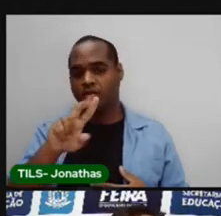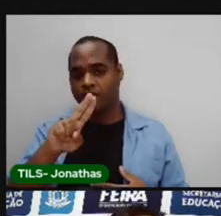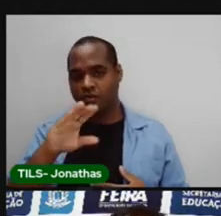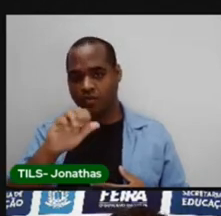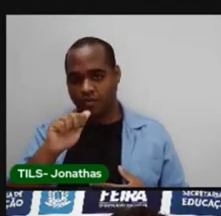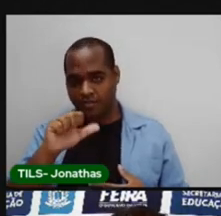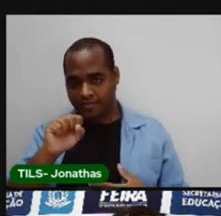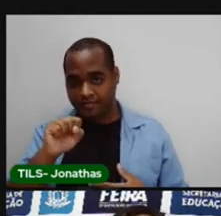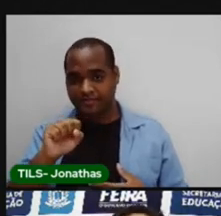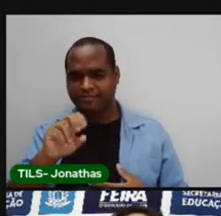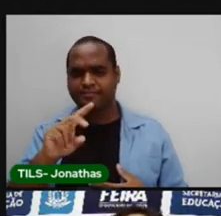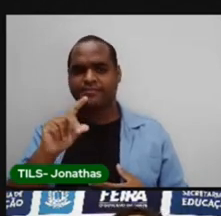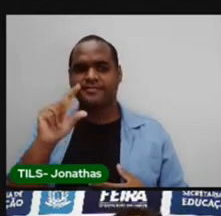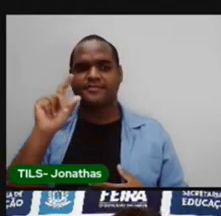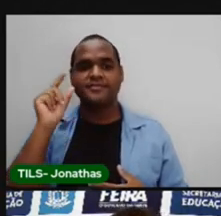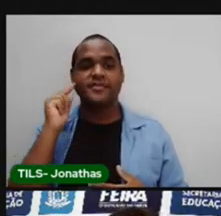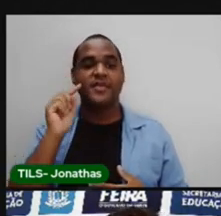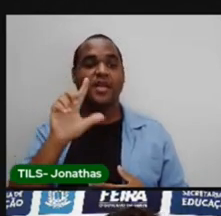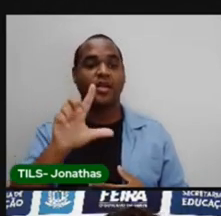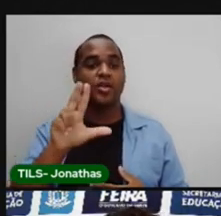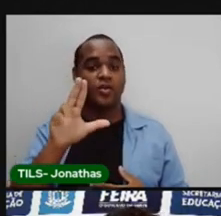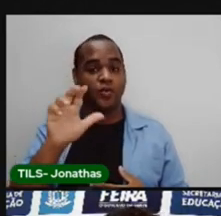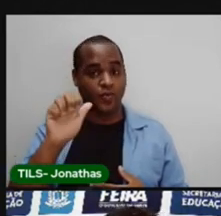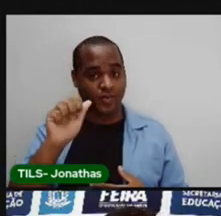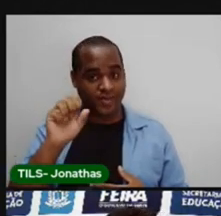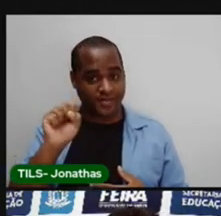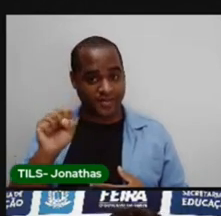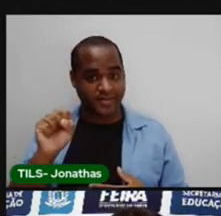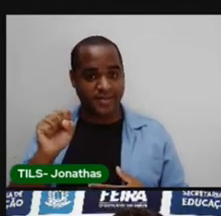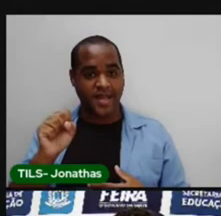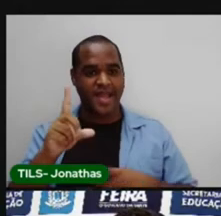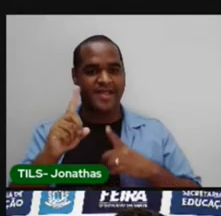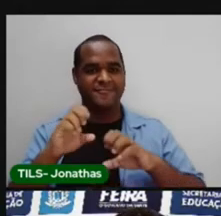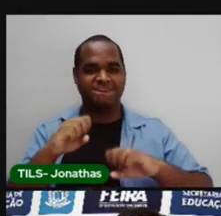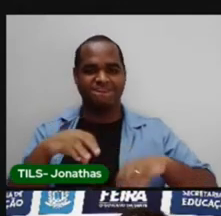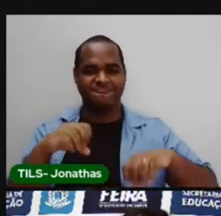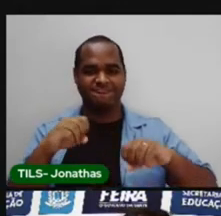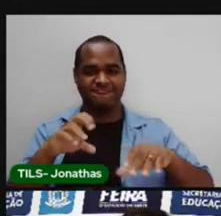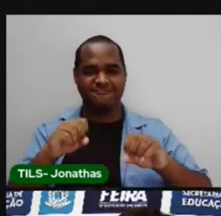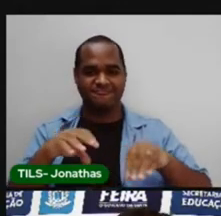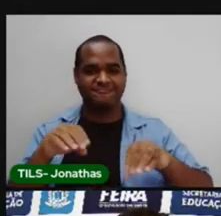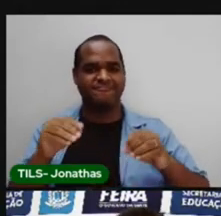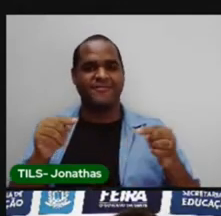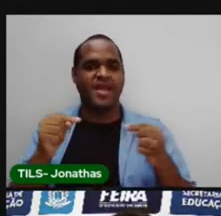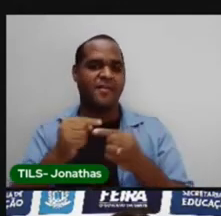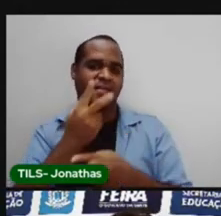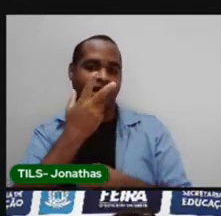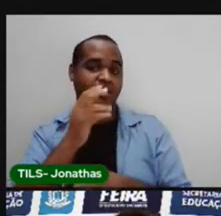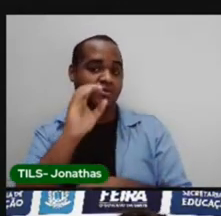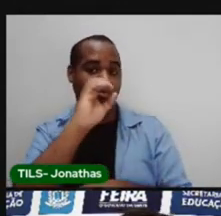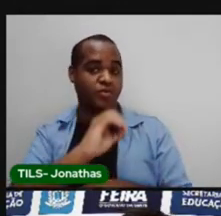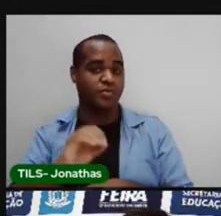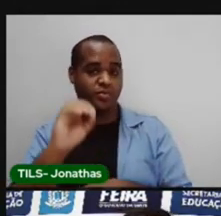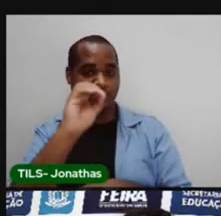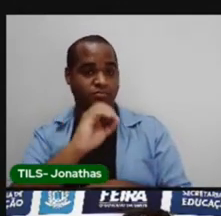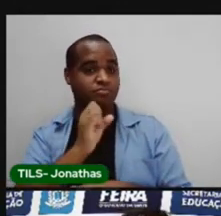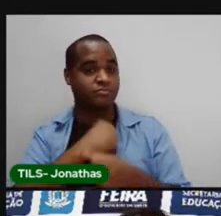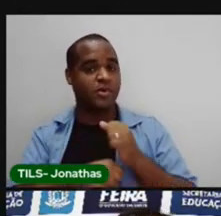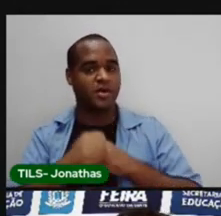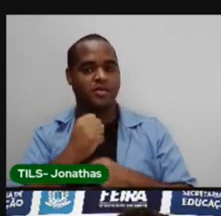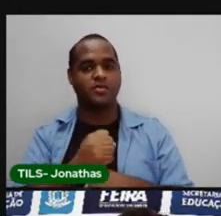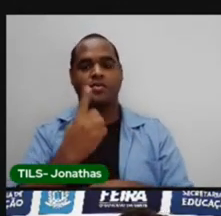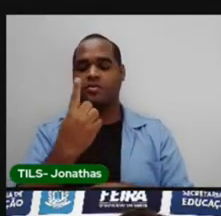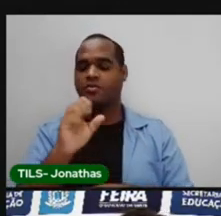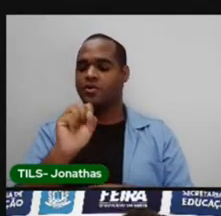Ele se chamava Lucas Evangelista dos Santos. E em outubro de